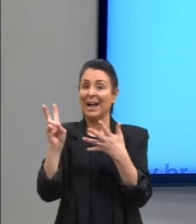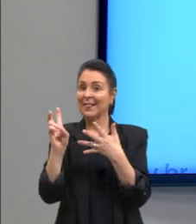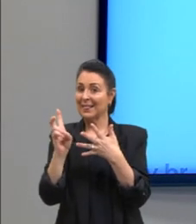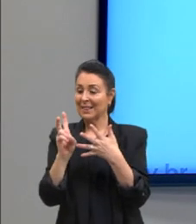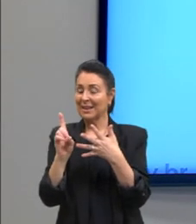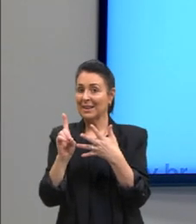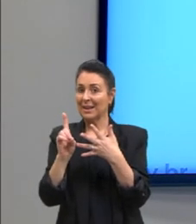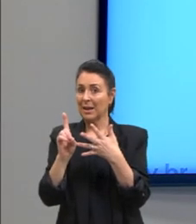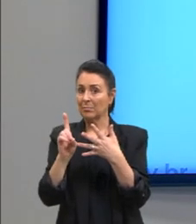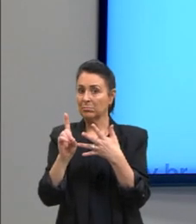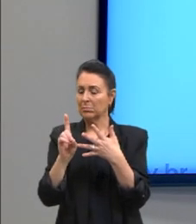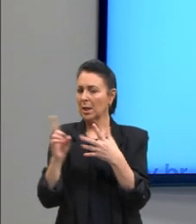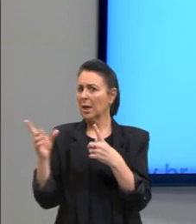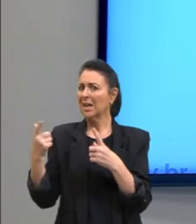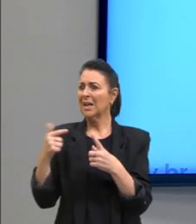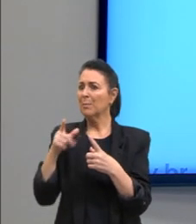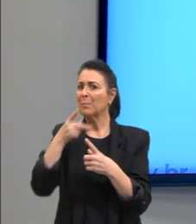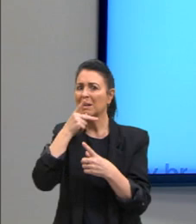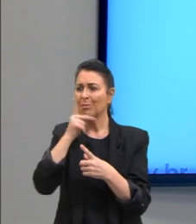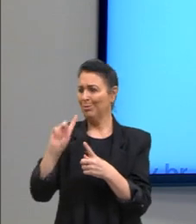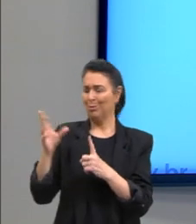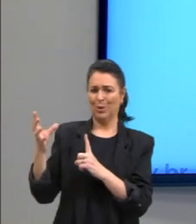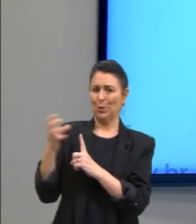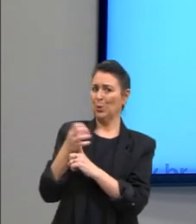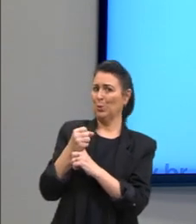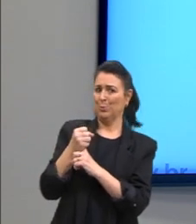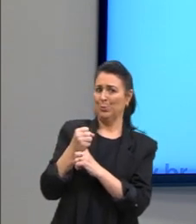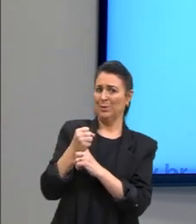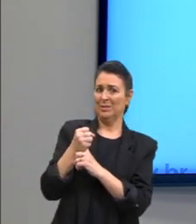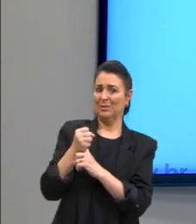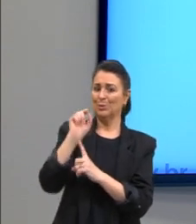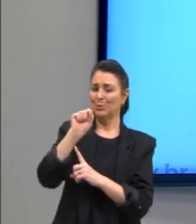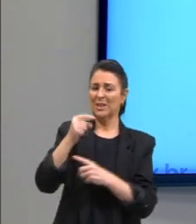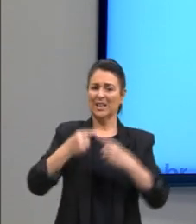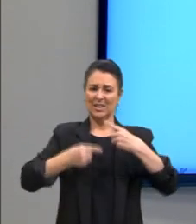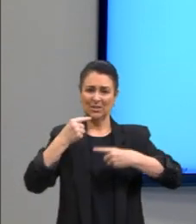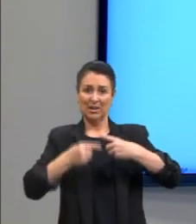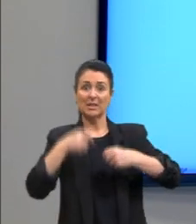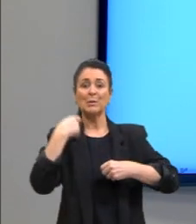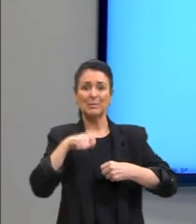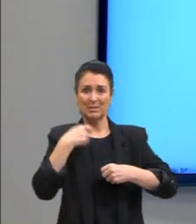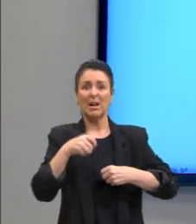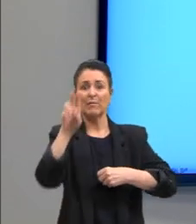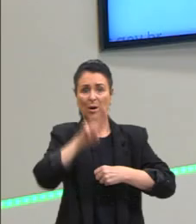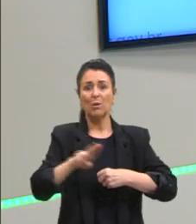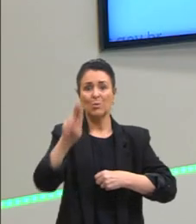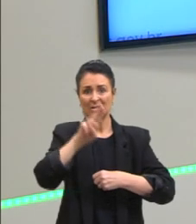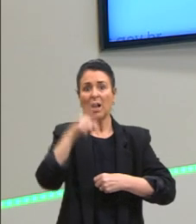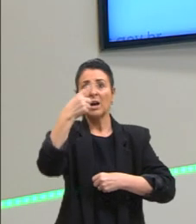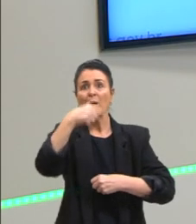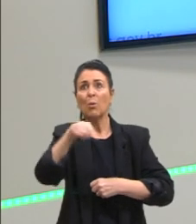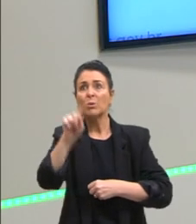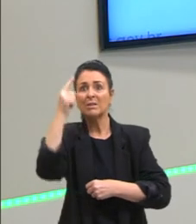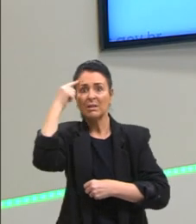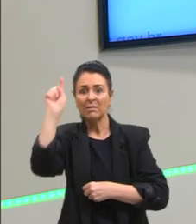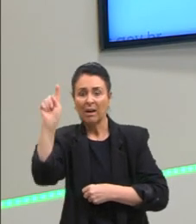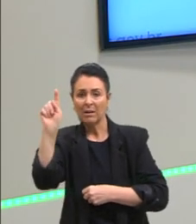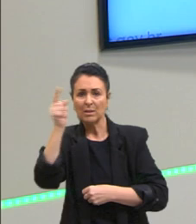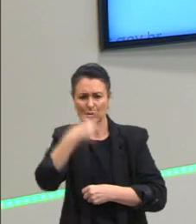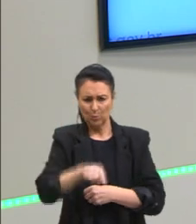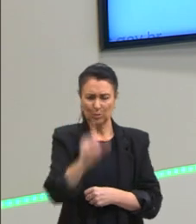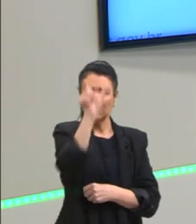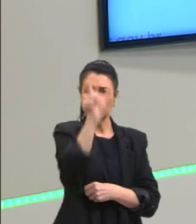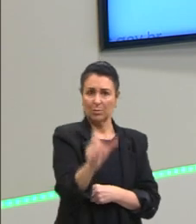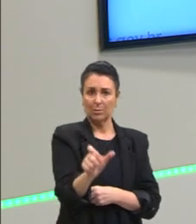dominava completamente os problemas que ele discutia e por isso precisava recorrer às ideias de outras pessoas. Não, ele